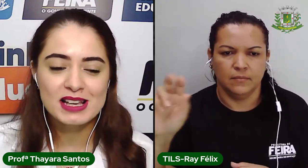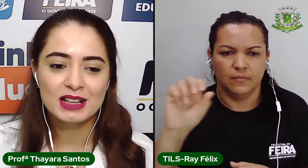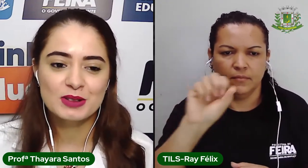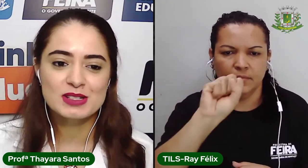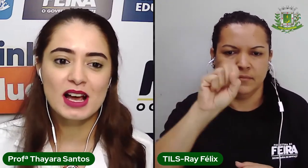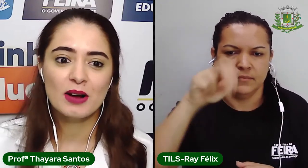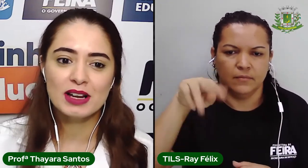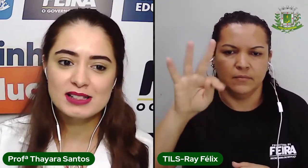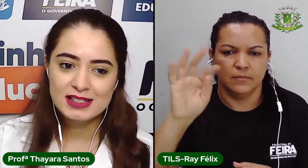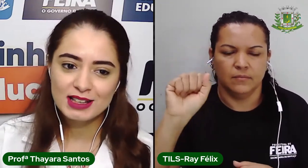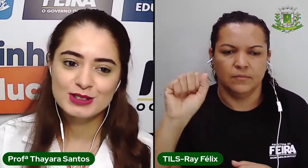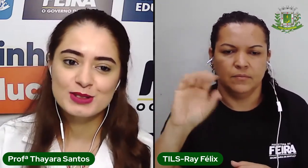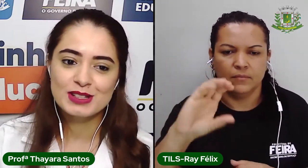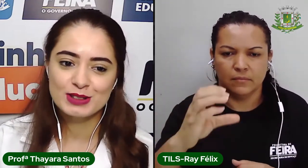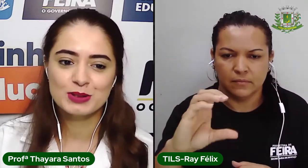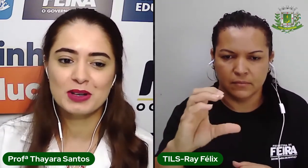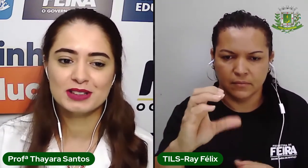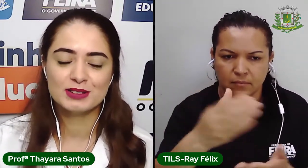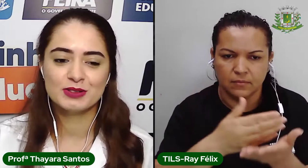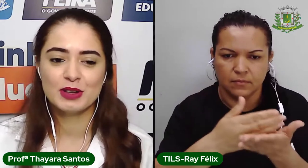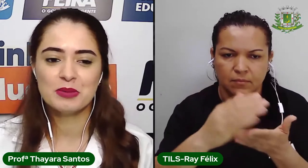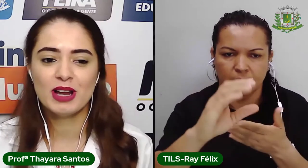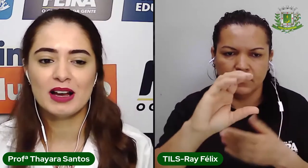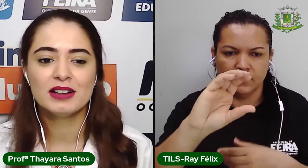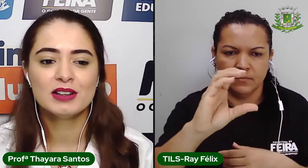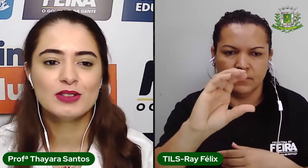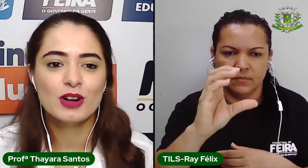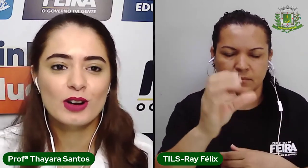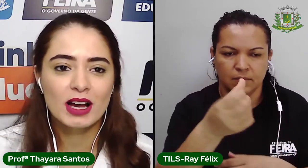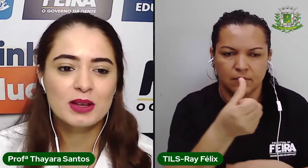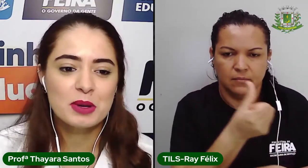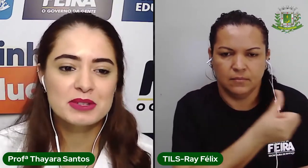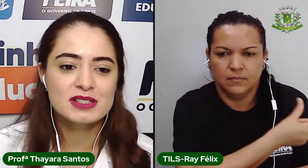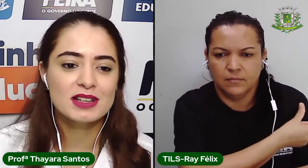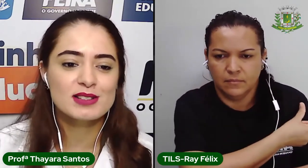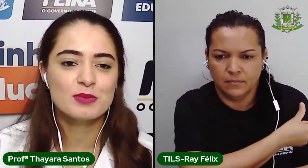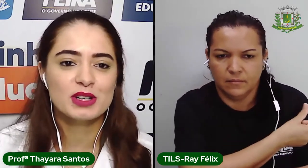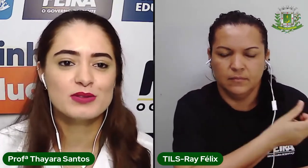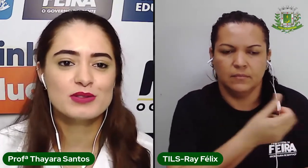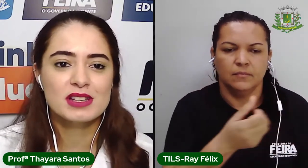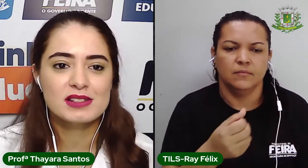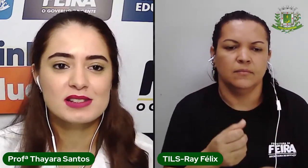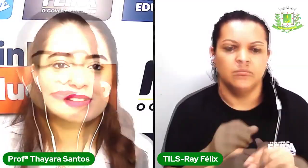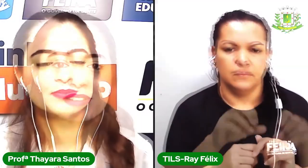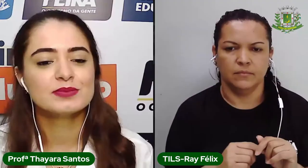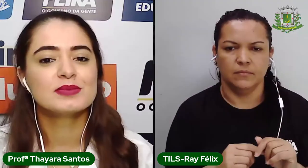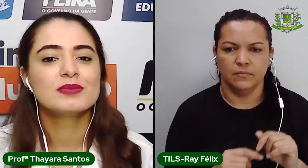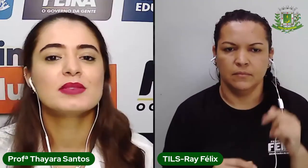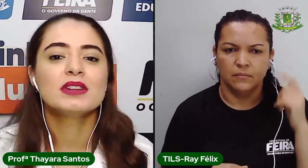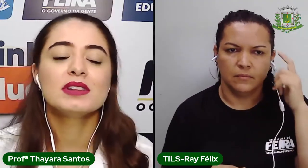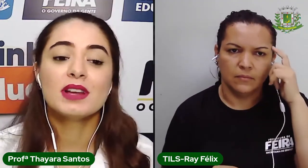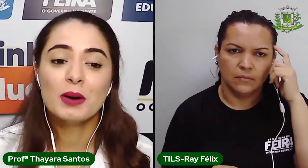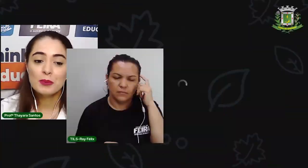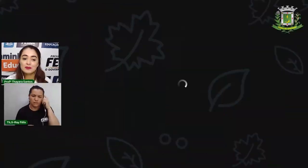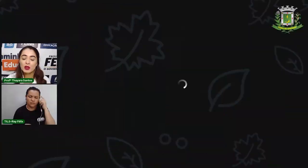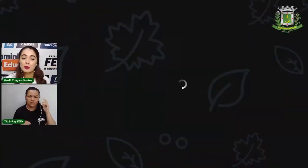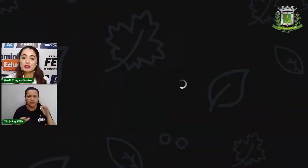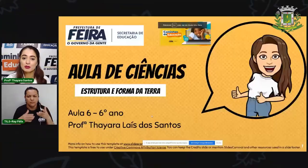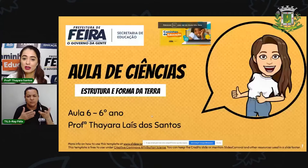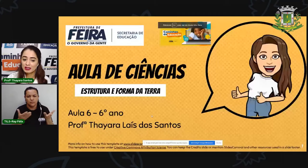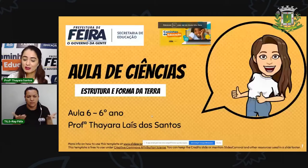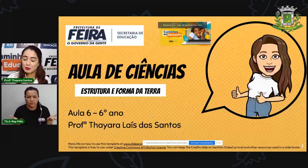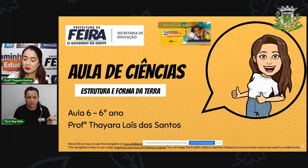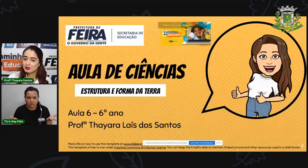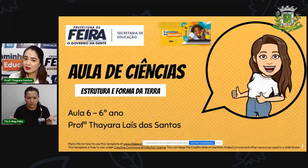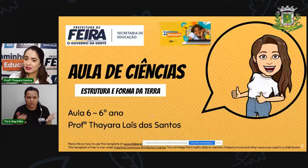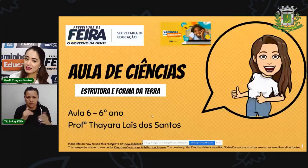começar a nossa aula 6 do sexto ano. Vamos lá! Vou colocar aqui minha apresentação para vocês. Então, como eu